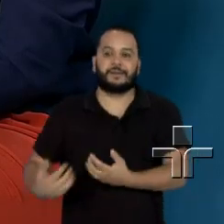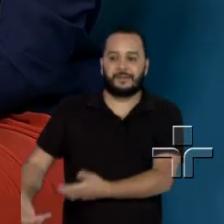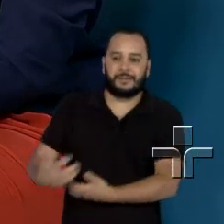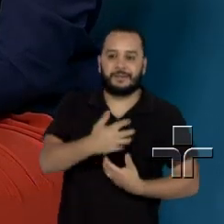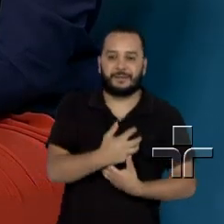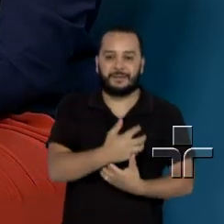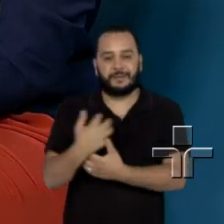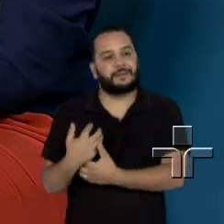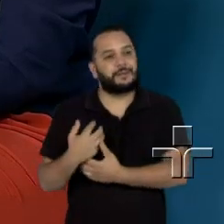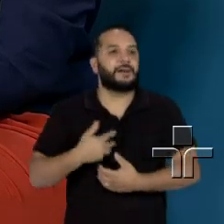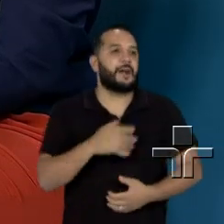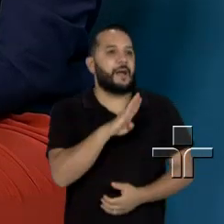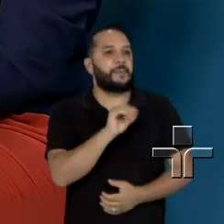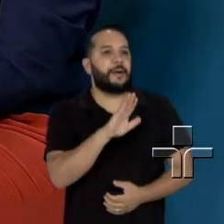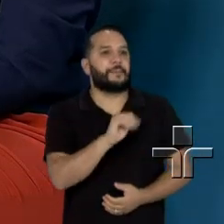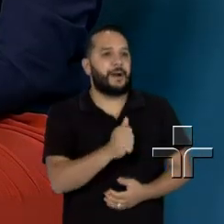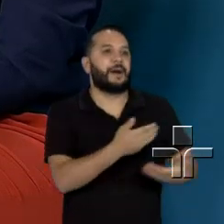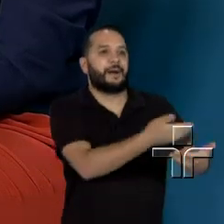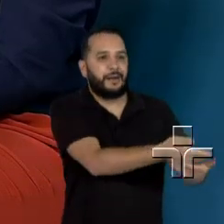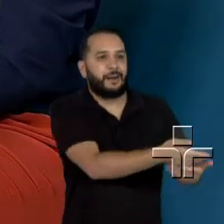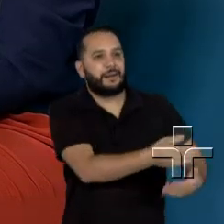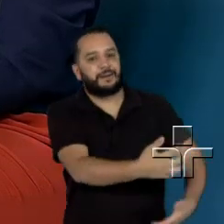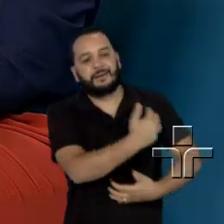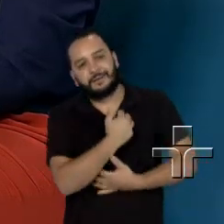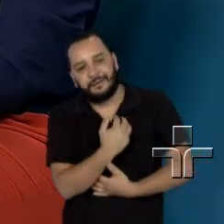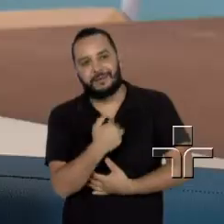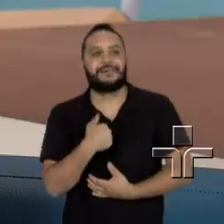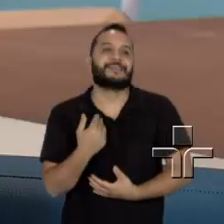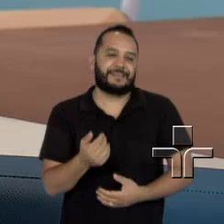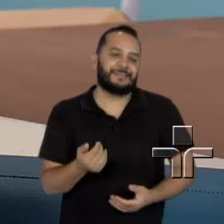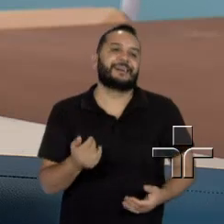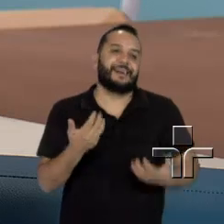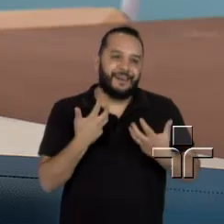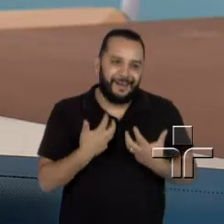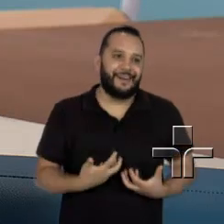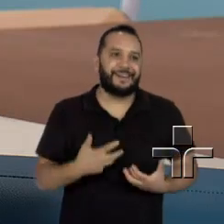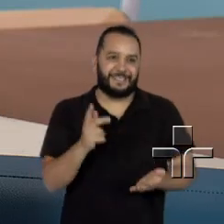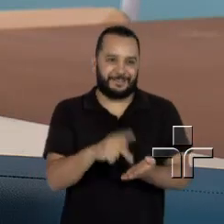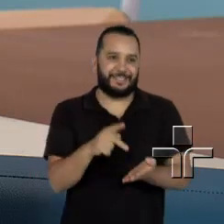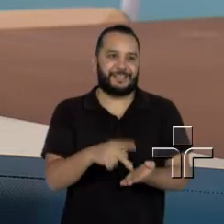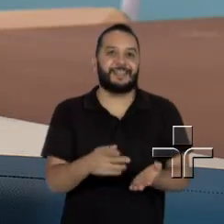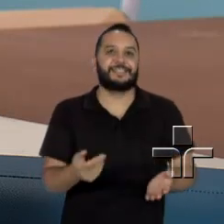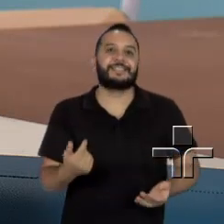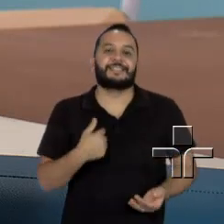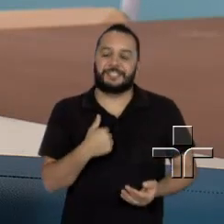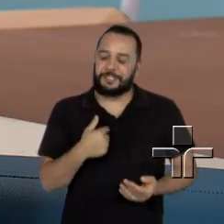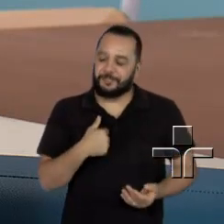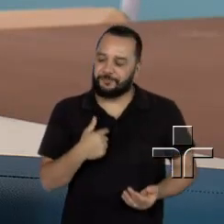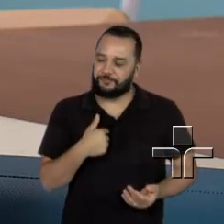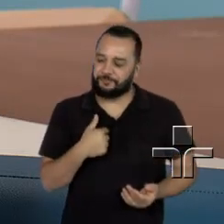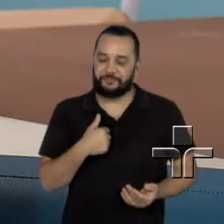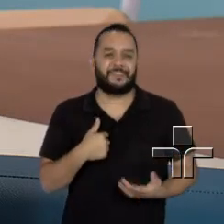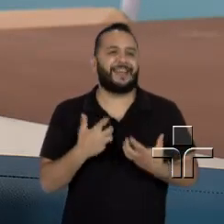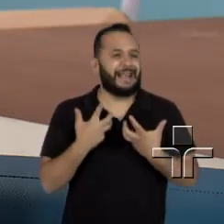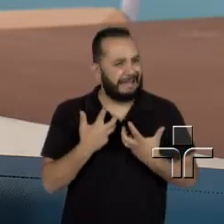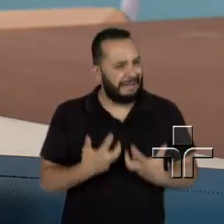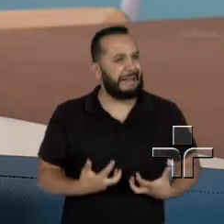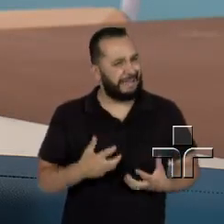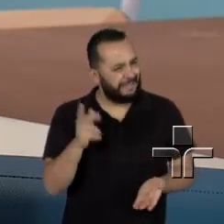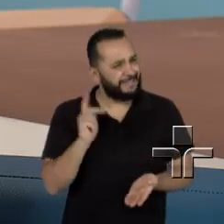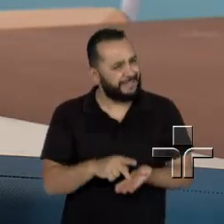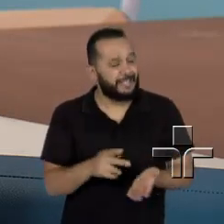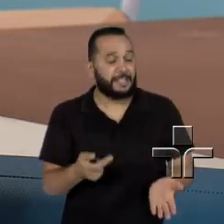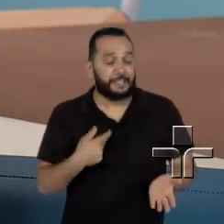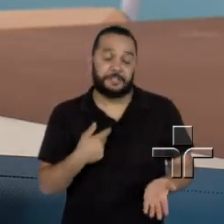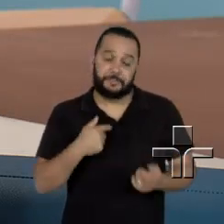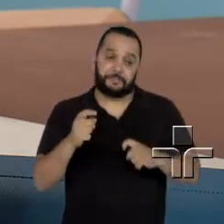para babar segurar um enquanto você põe o outro. E só que isso desgasta bastante. Eu cheguei a ter um pouco de cansaço mesmo. E